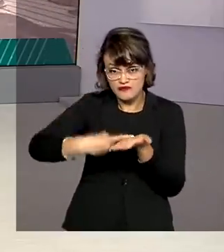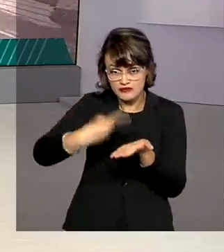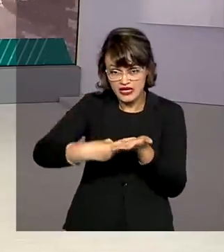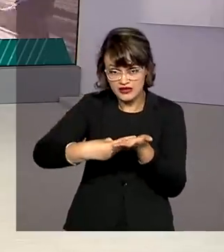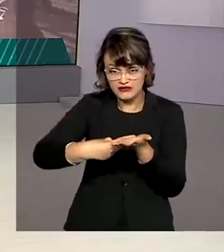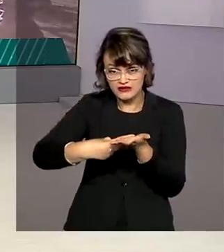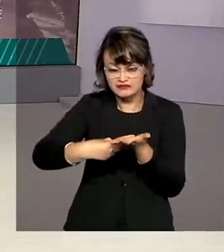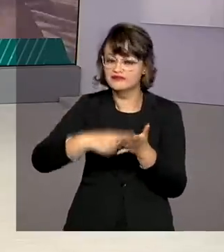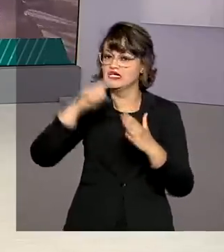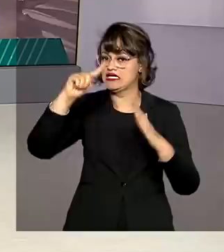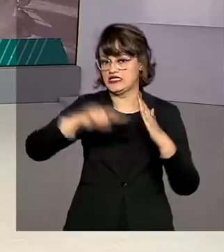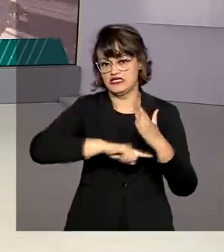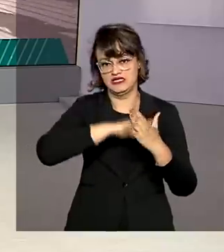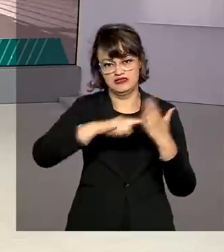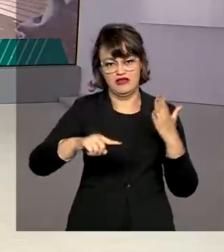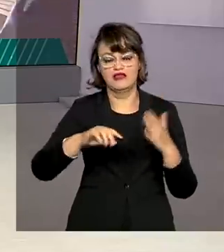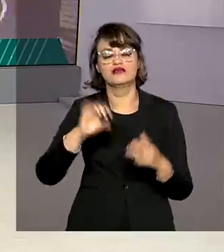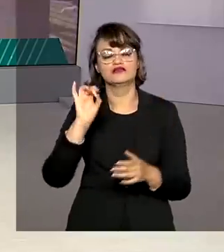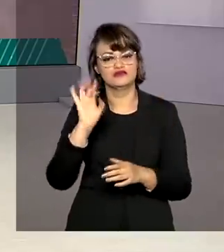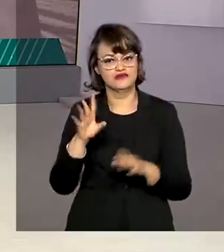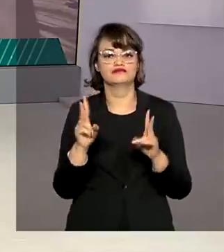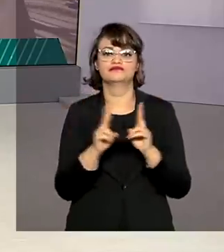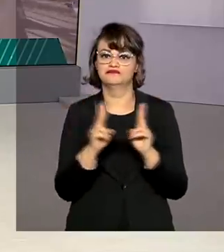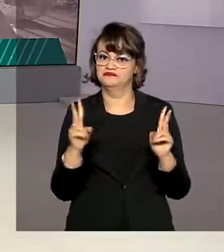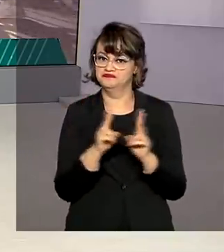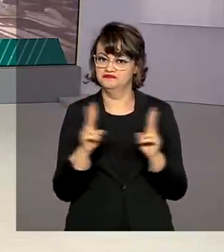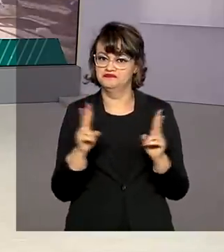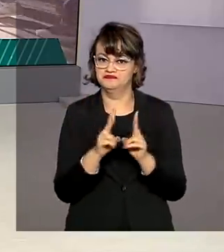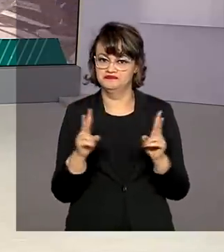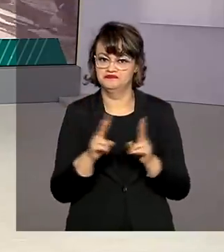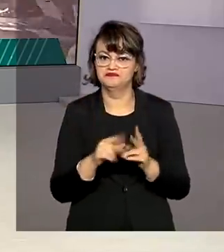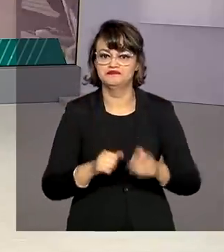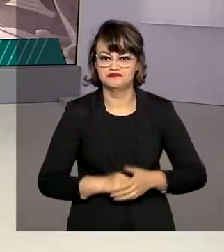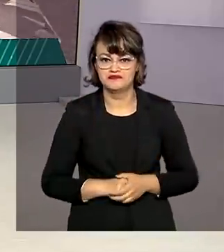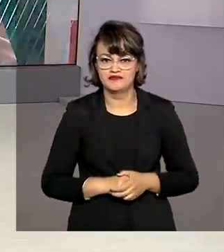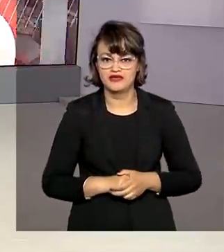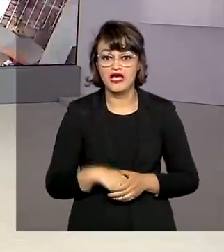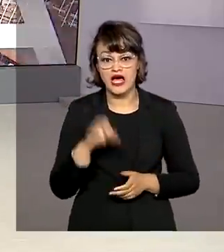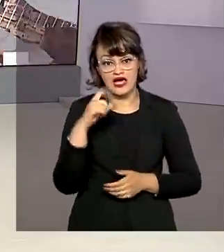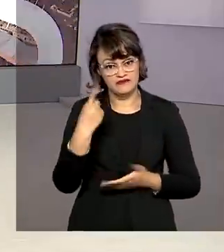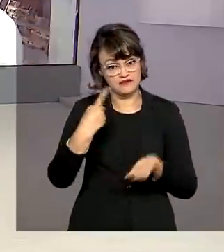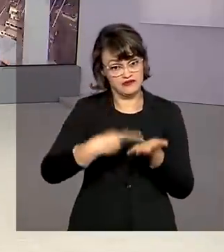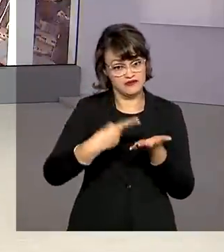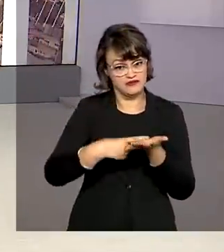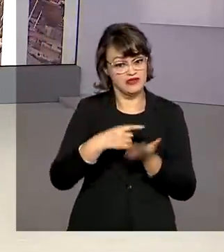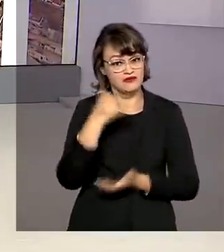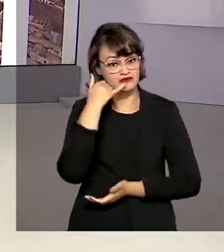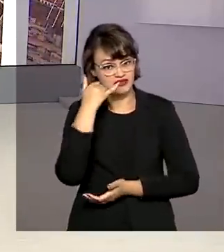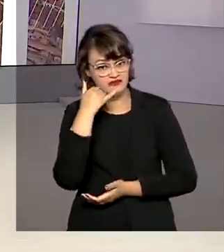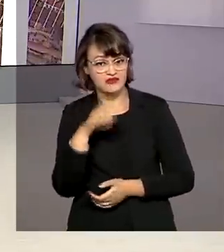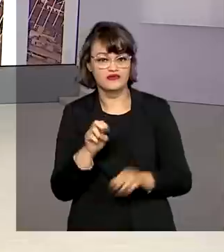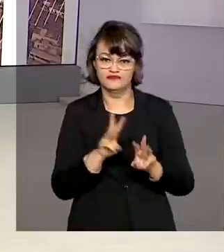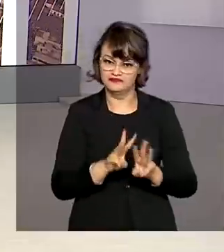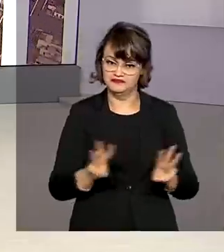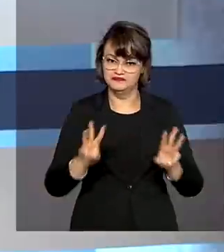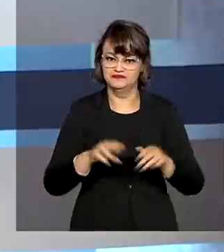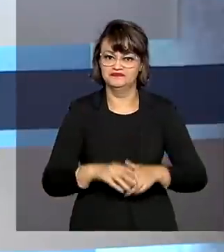devem desconsiderar e proceder com a remarcação pelo Meu INSS ou pelo telefone 135.